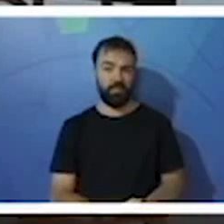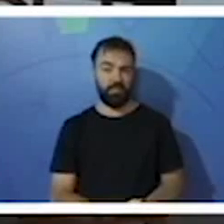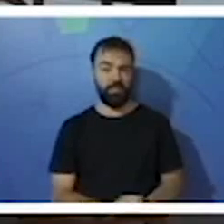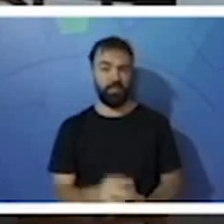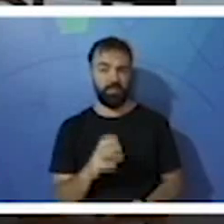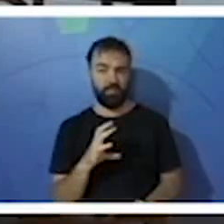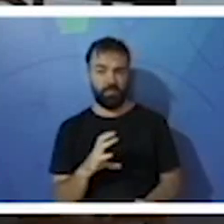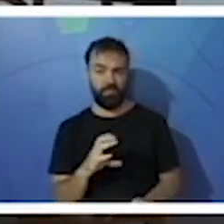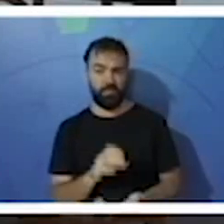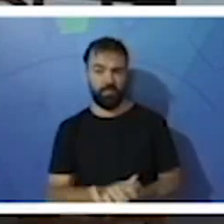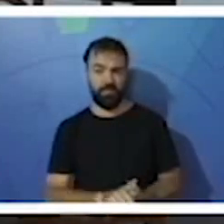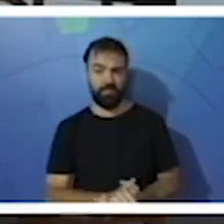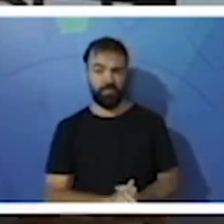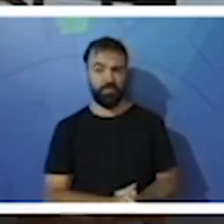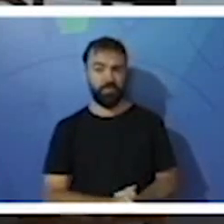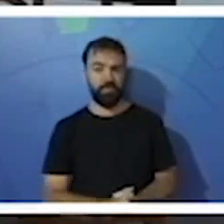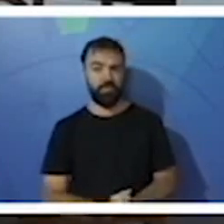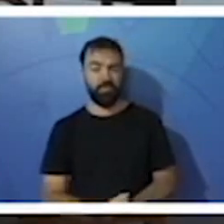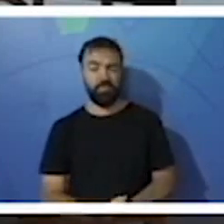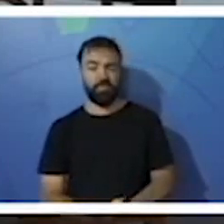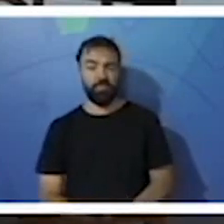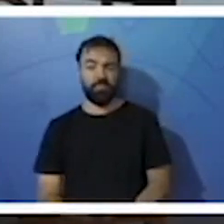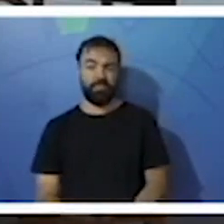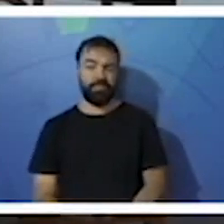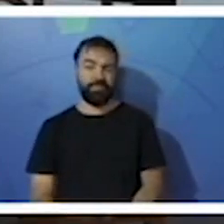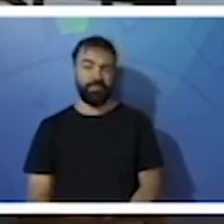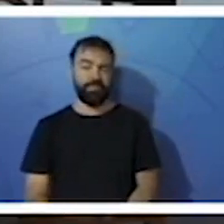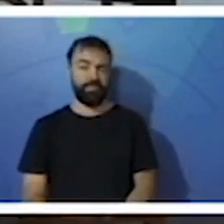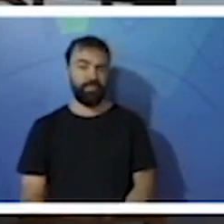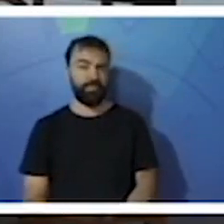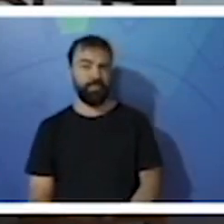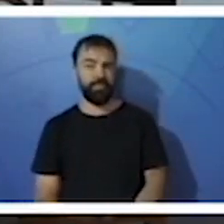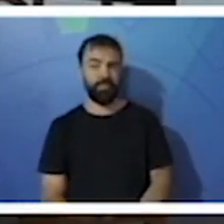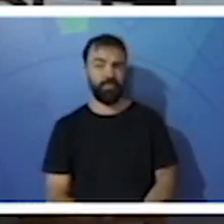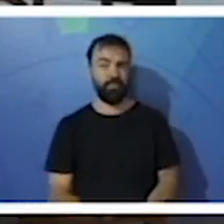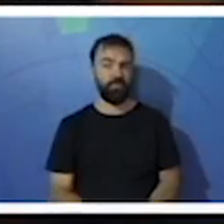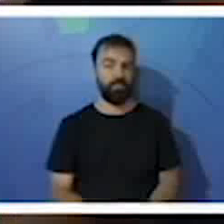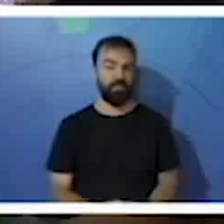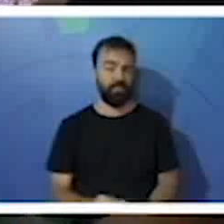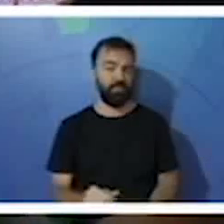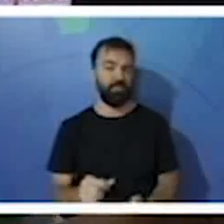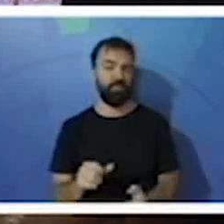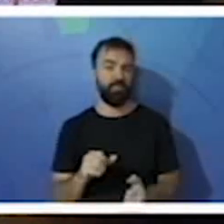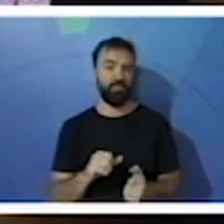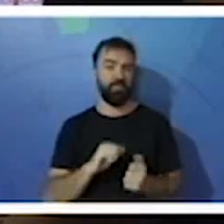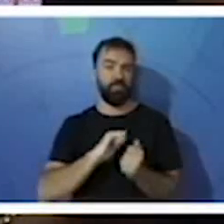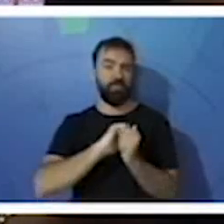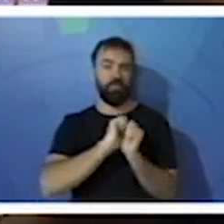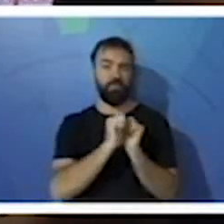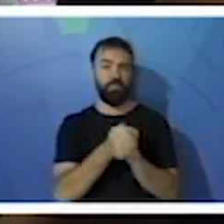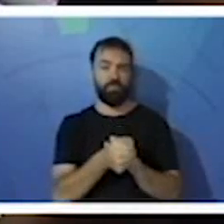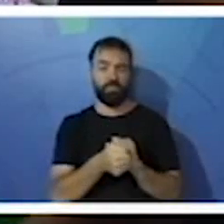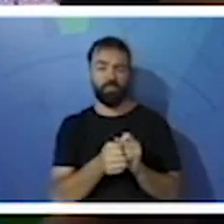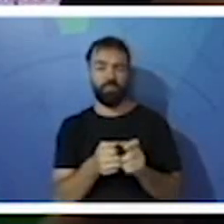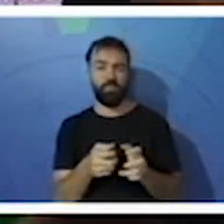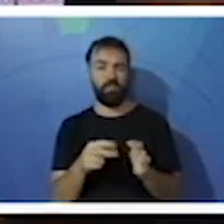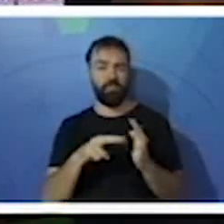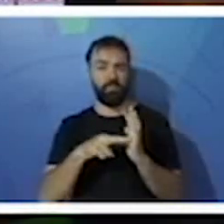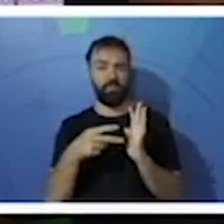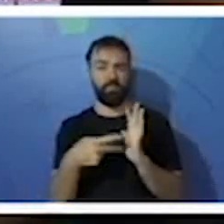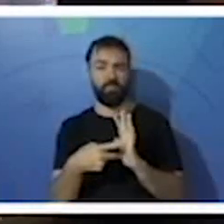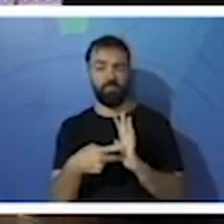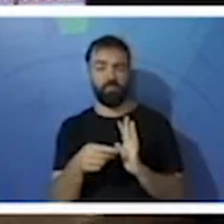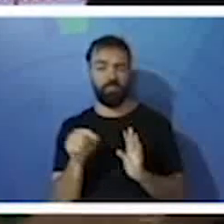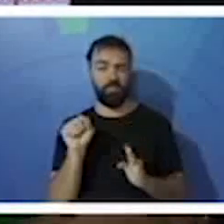C. Já vimos que as ideias da Emília não dariam certo. Explique com suas palavras o que significa um